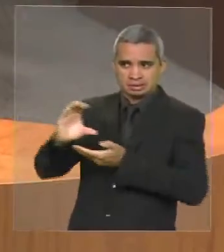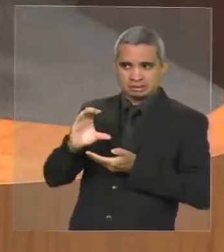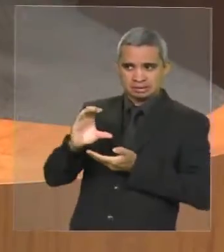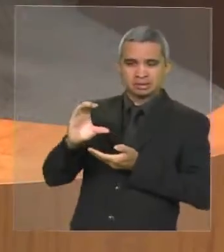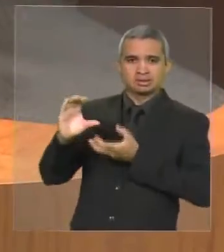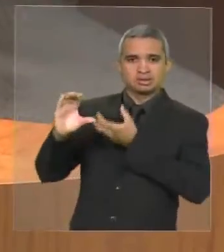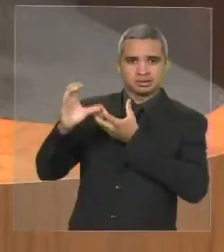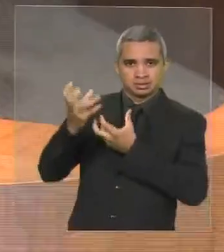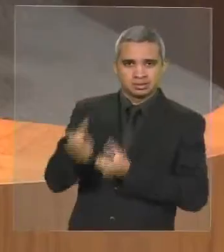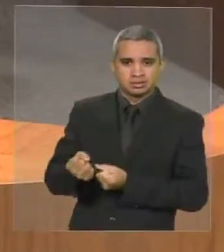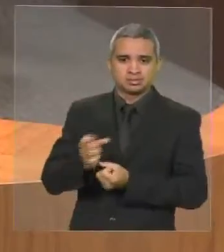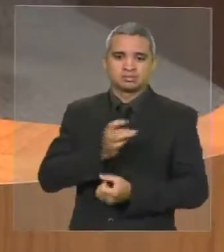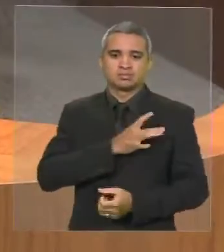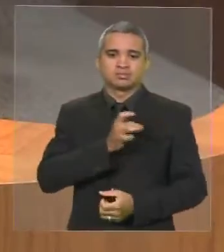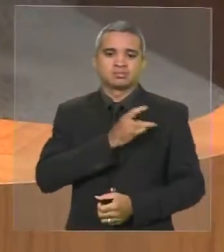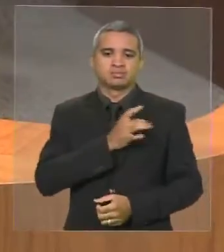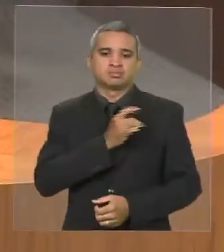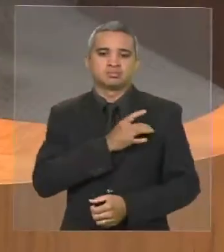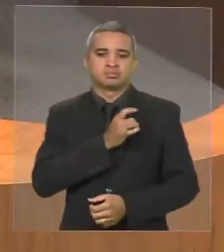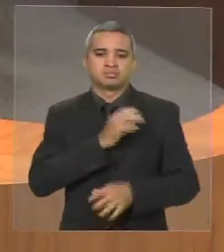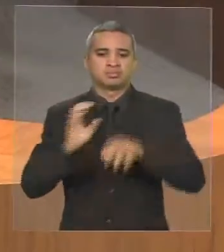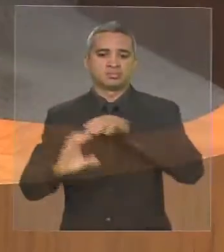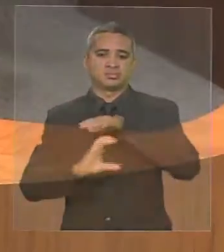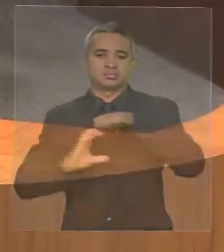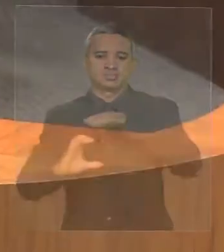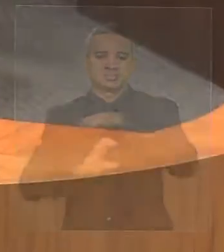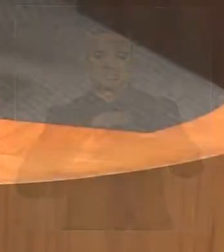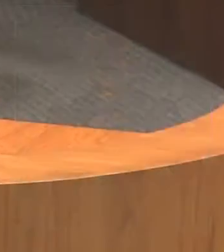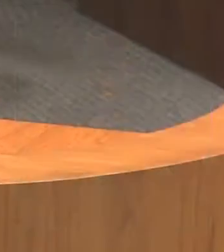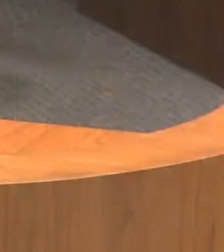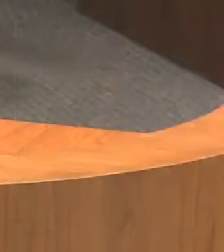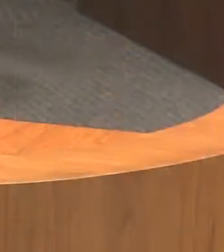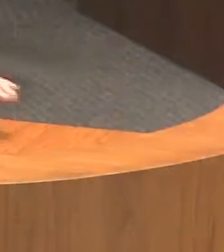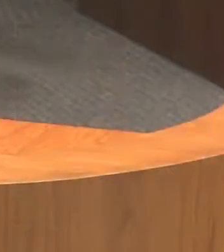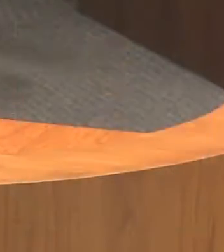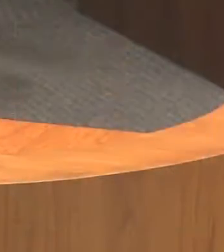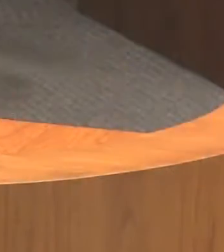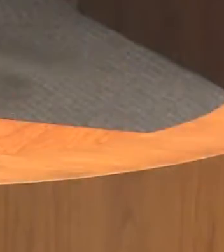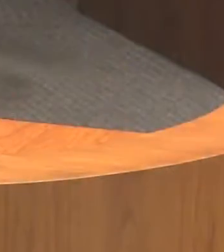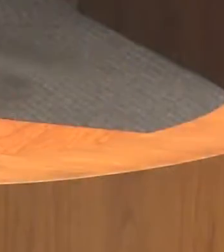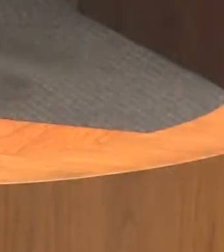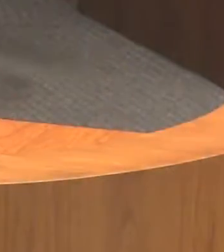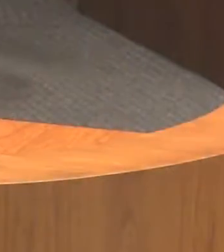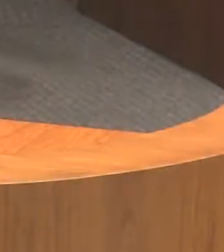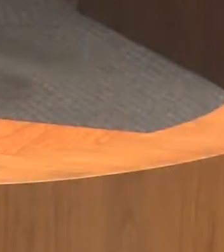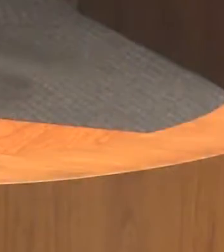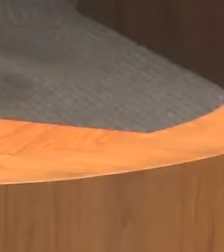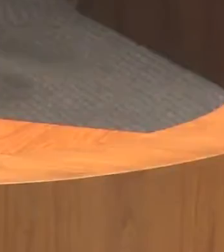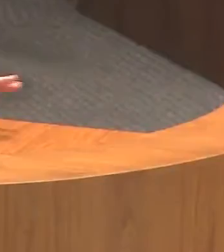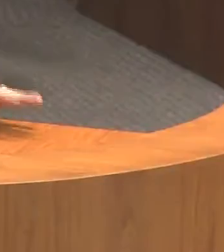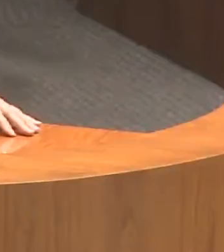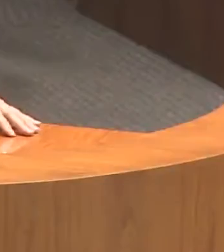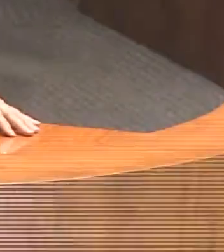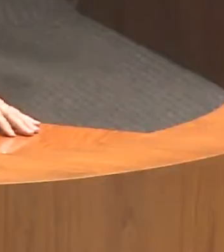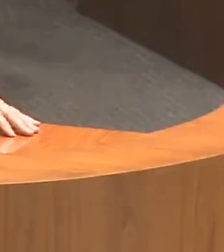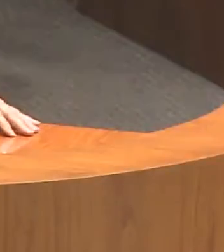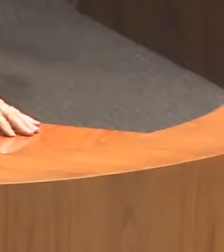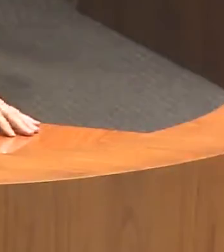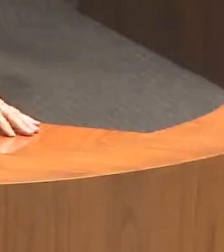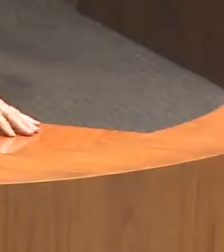financeiro dos empresários. Então foi assim uma eleição atípica,